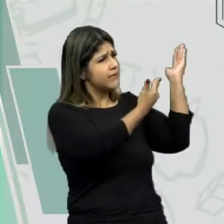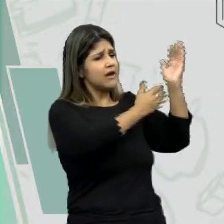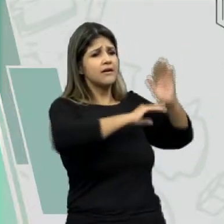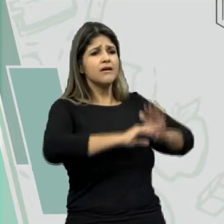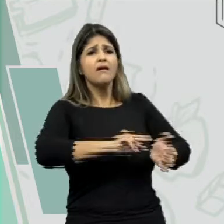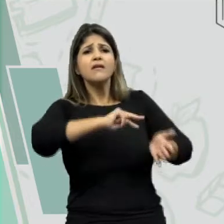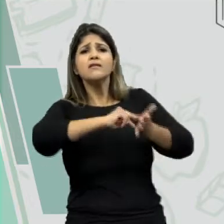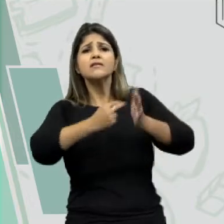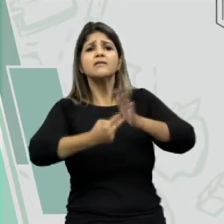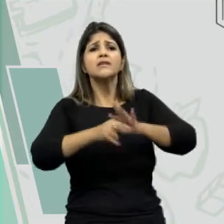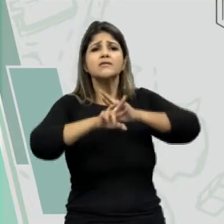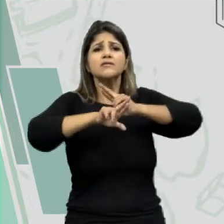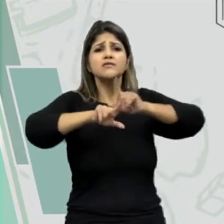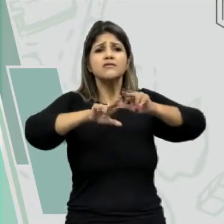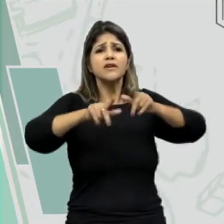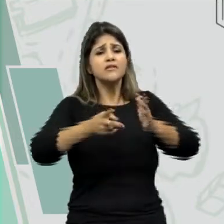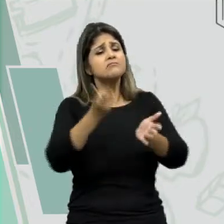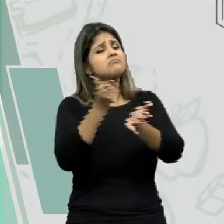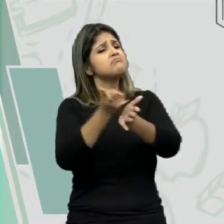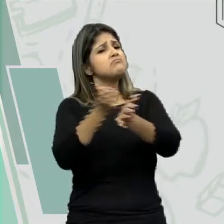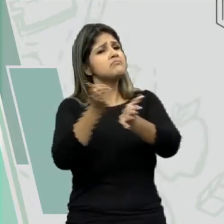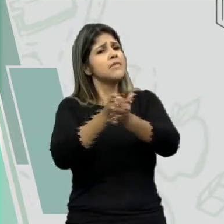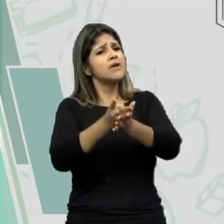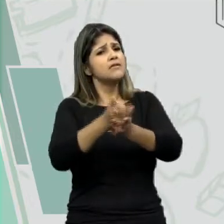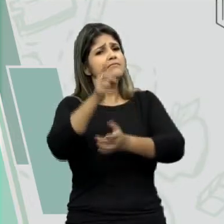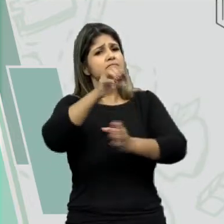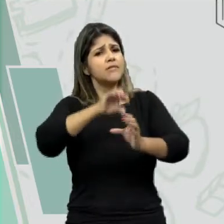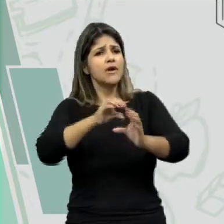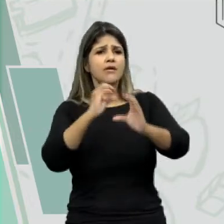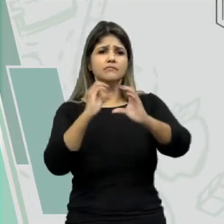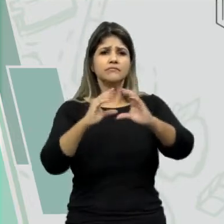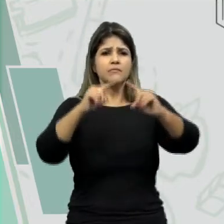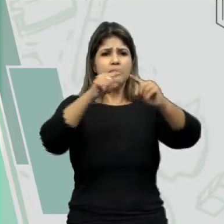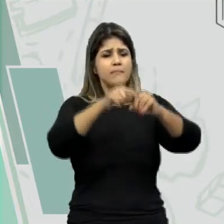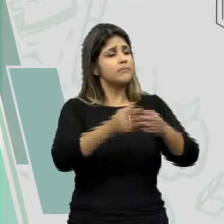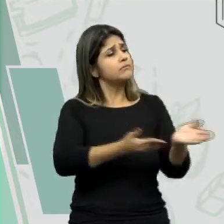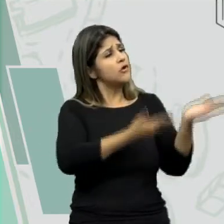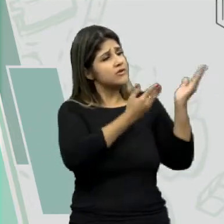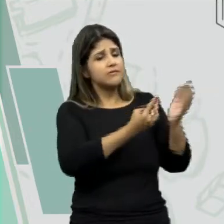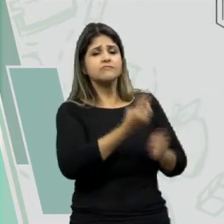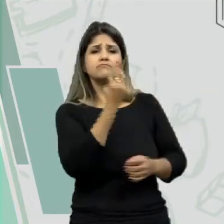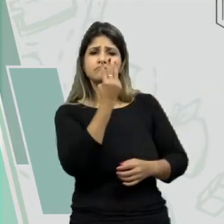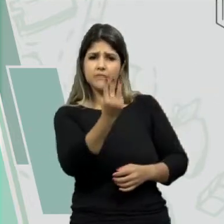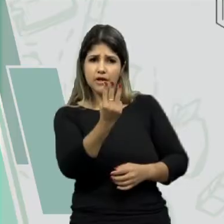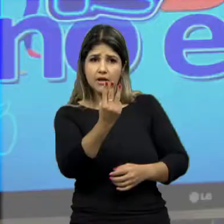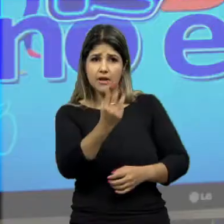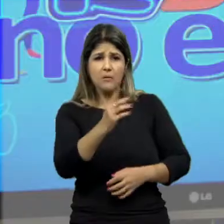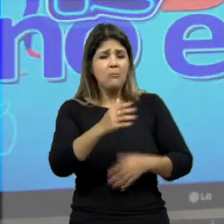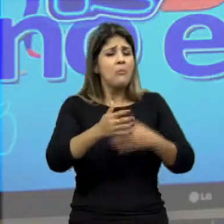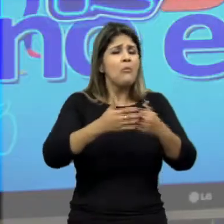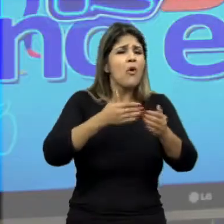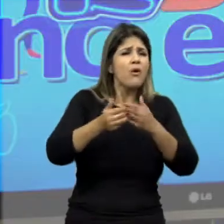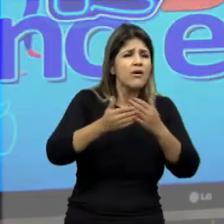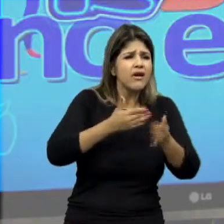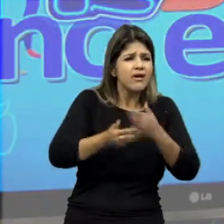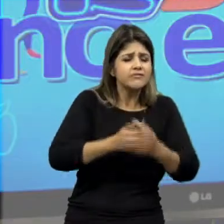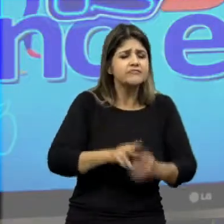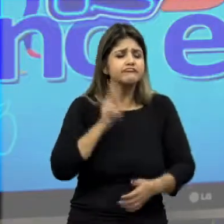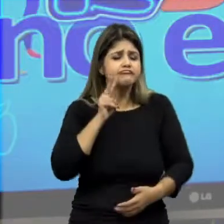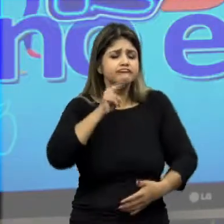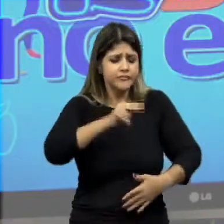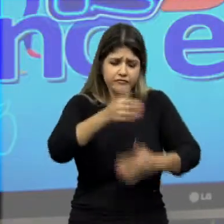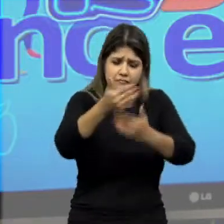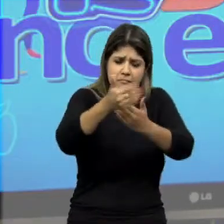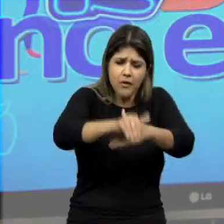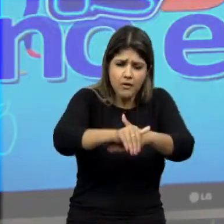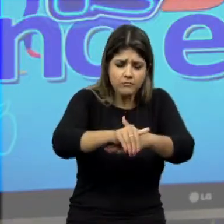três representações diferentes para o anel benzeno. Então o anel benzeno pode ser representado dessas três formas, para que de qualquer forma que